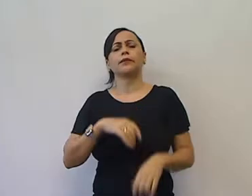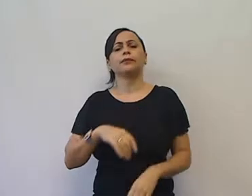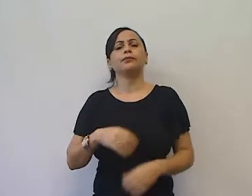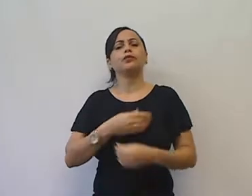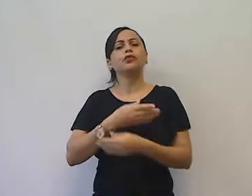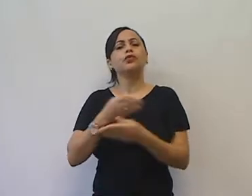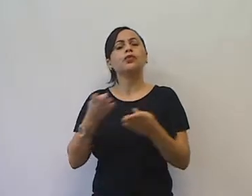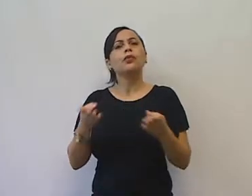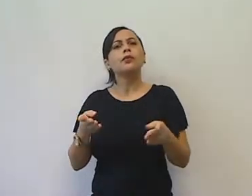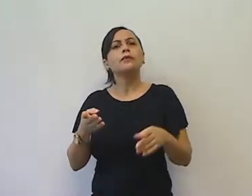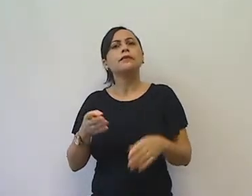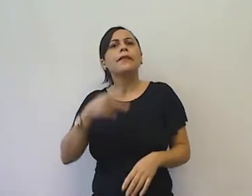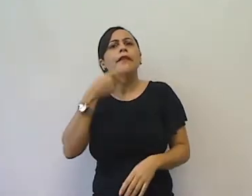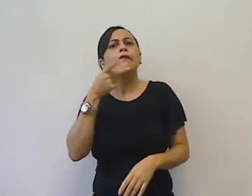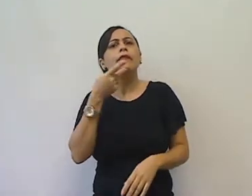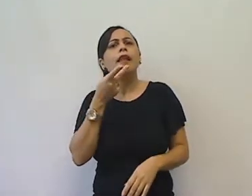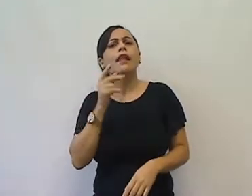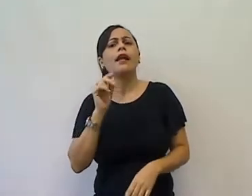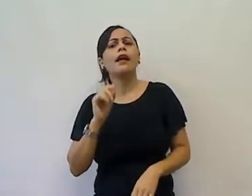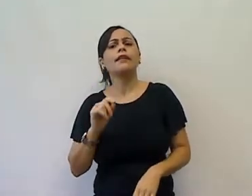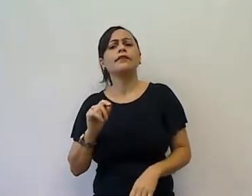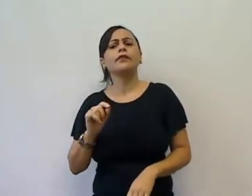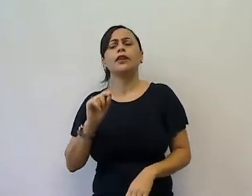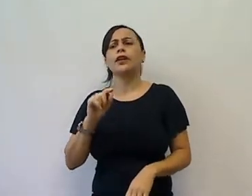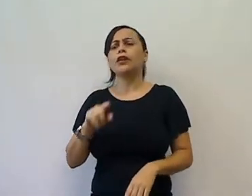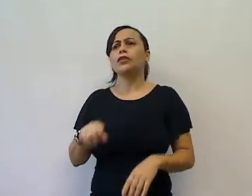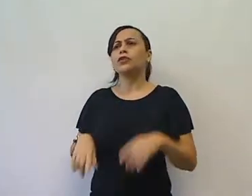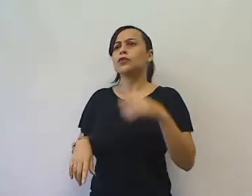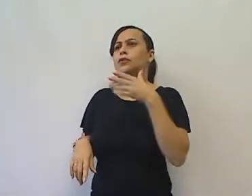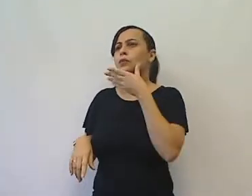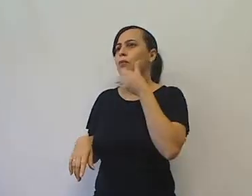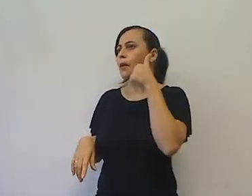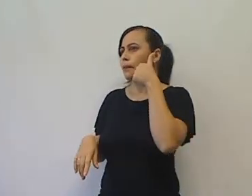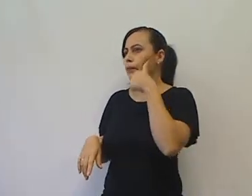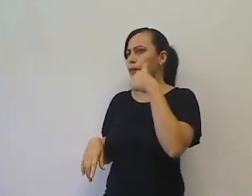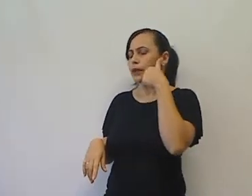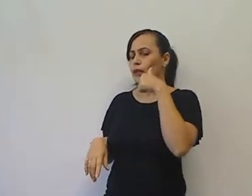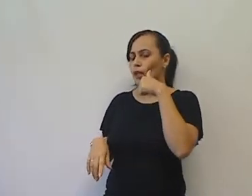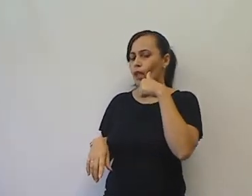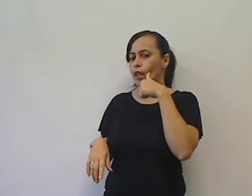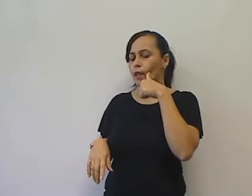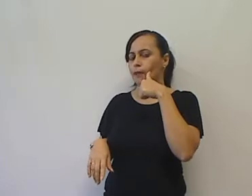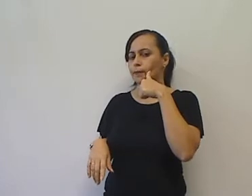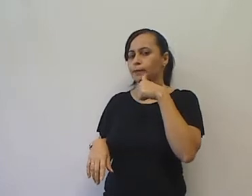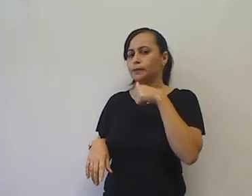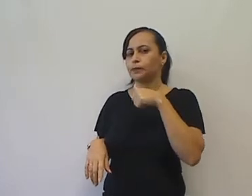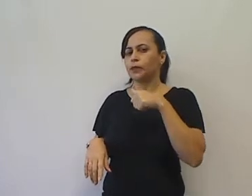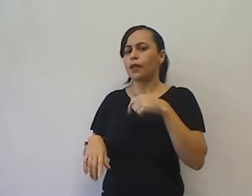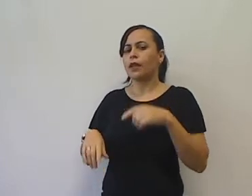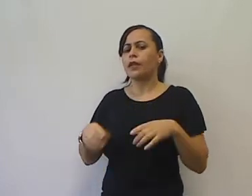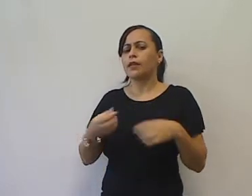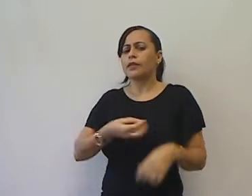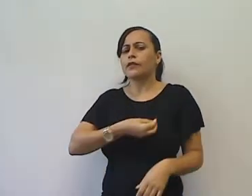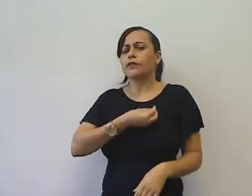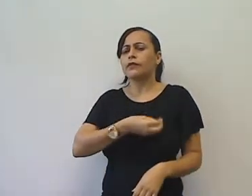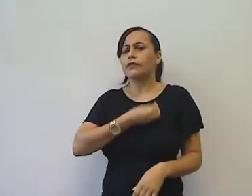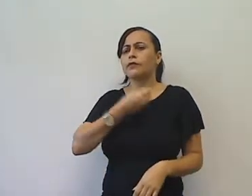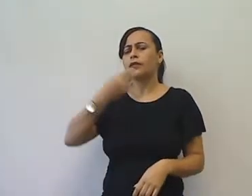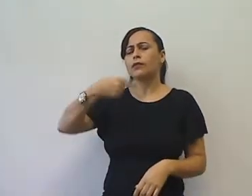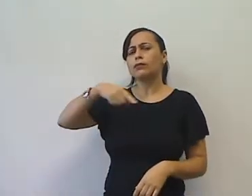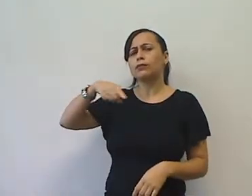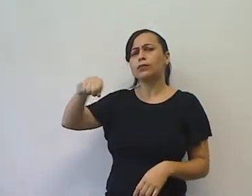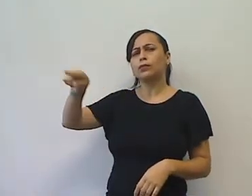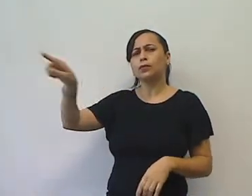em torno de uma senhora chamada Agromecilda. Uma senhora que vivia lá para o lado do estradão